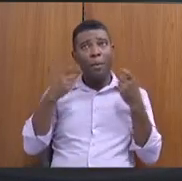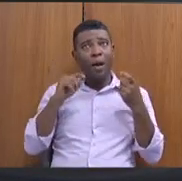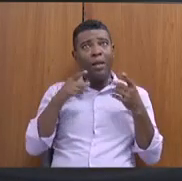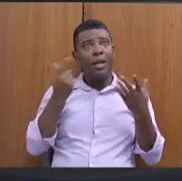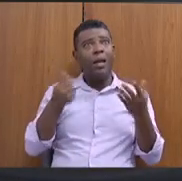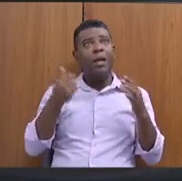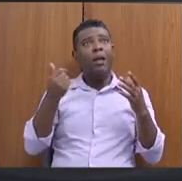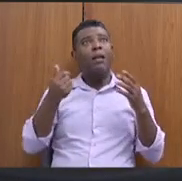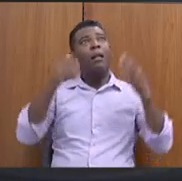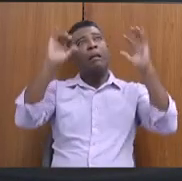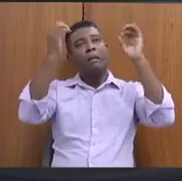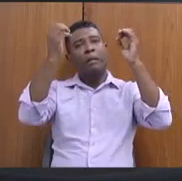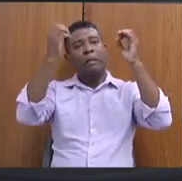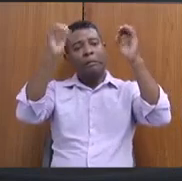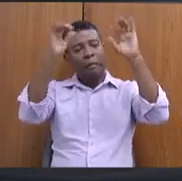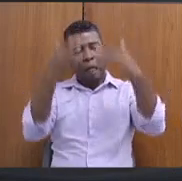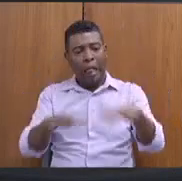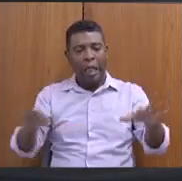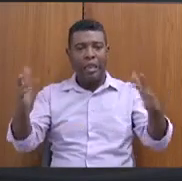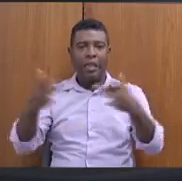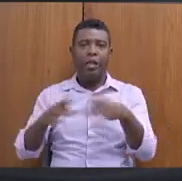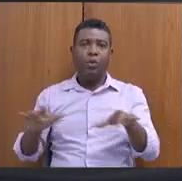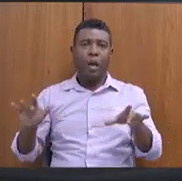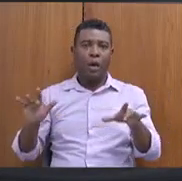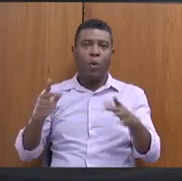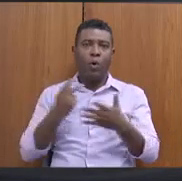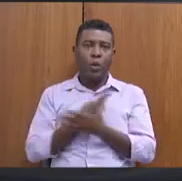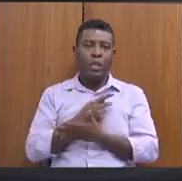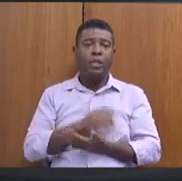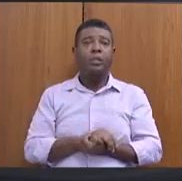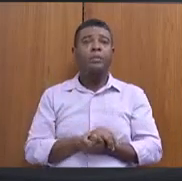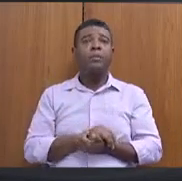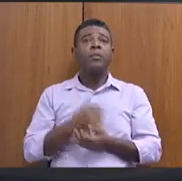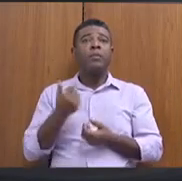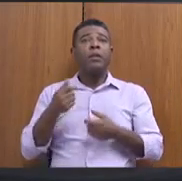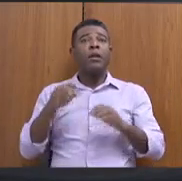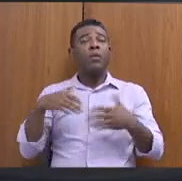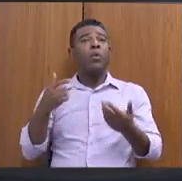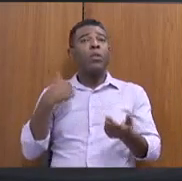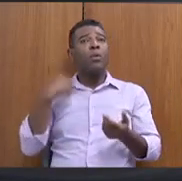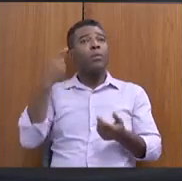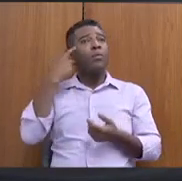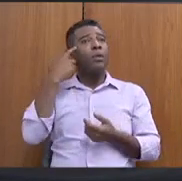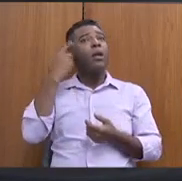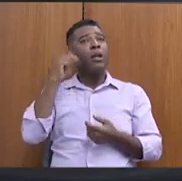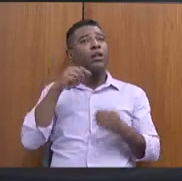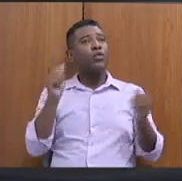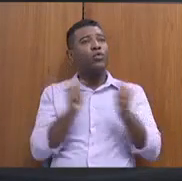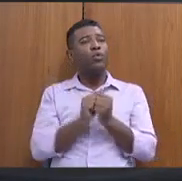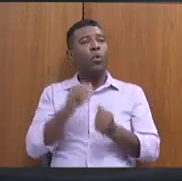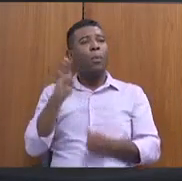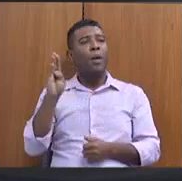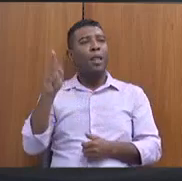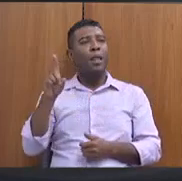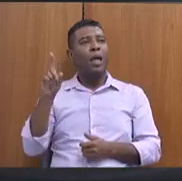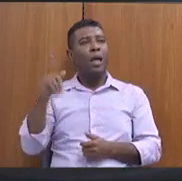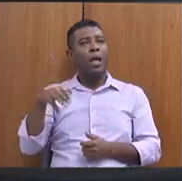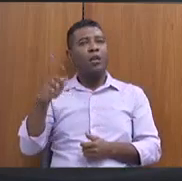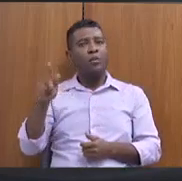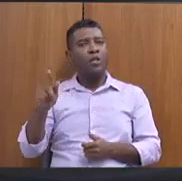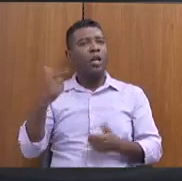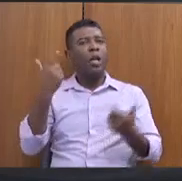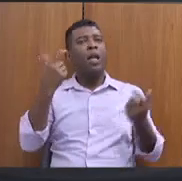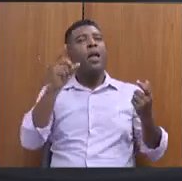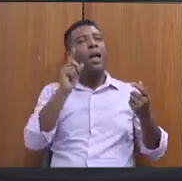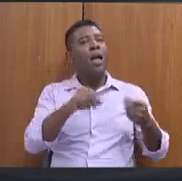milhões foram gastos destinados para municípios, junto ao BDMG, afetados por enchentes,